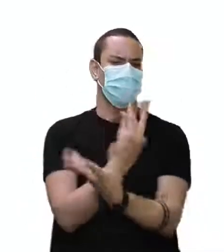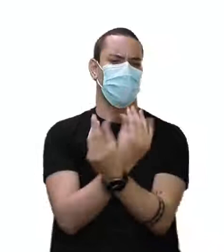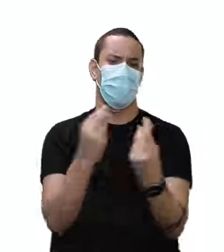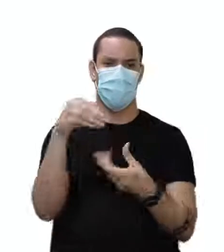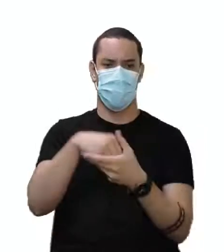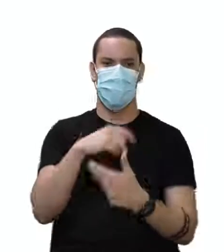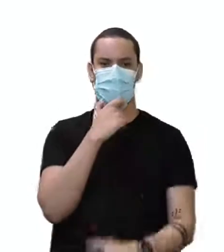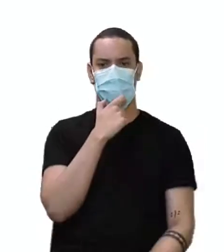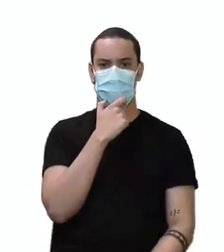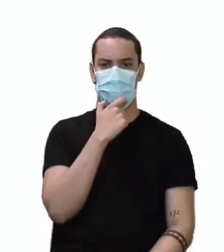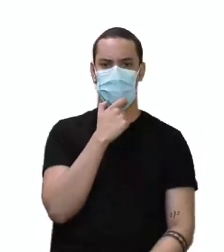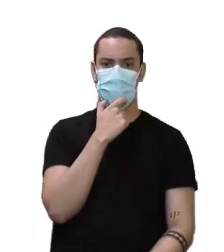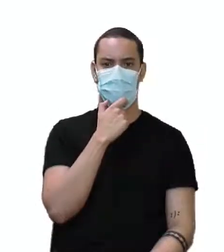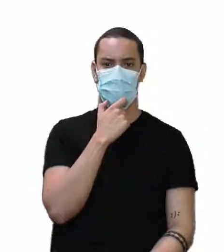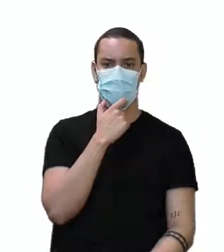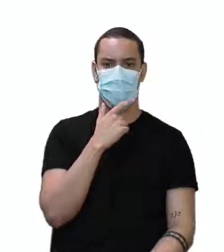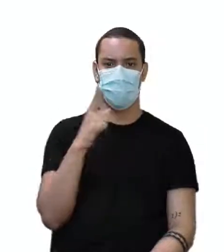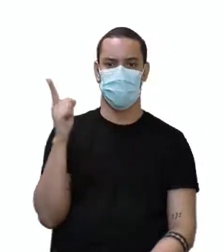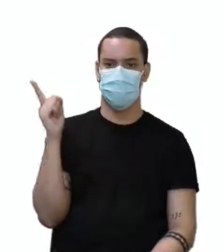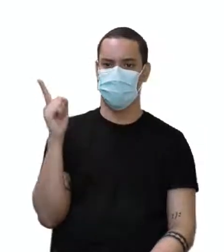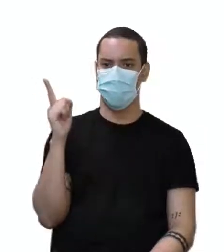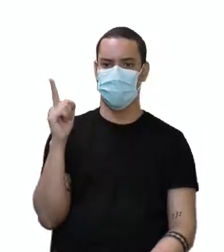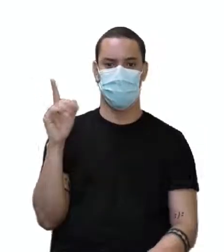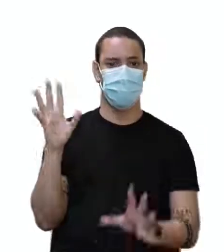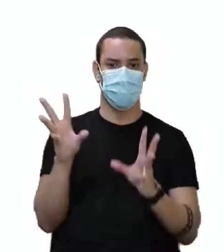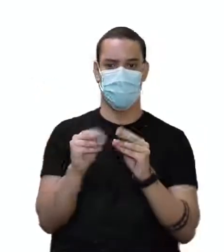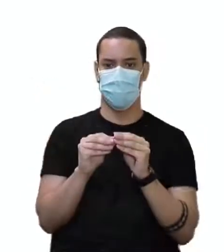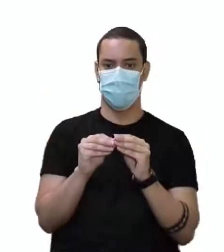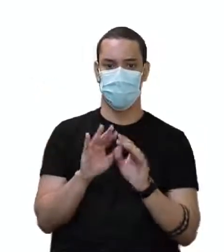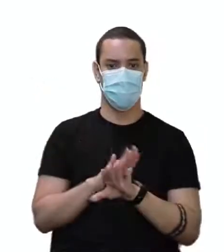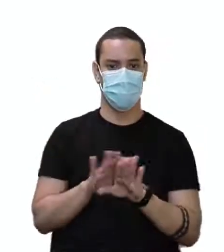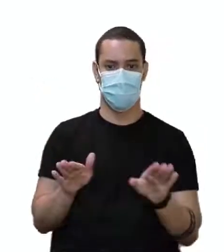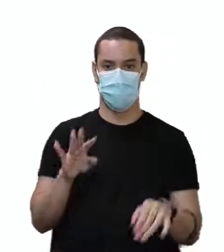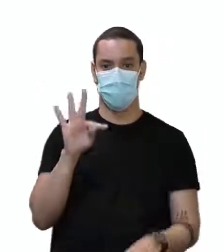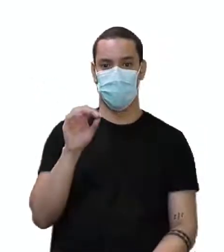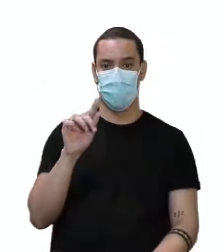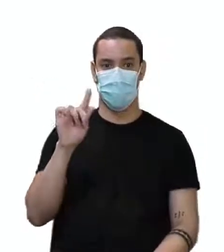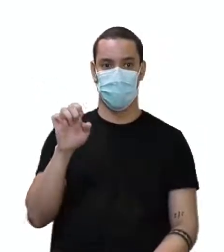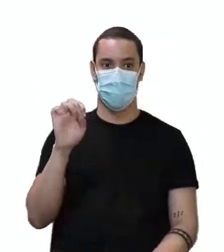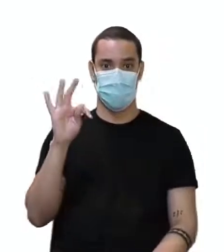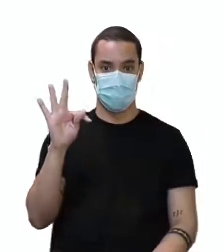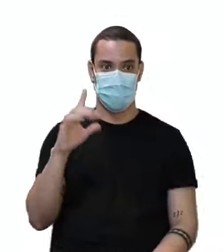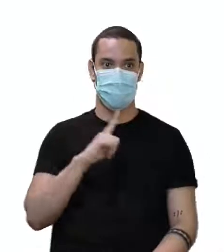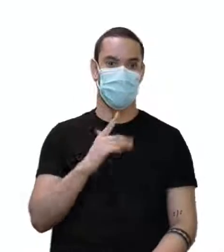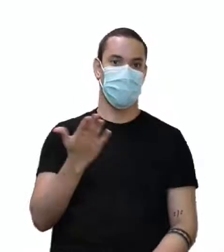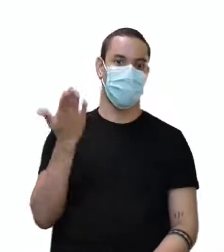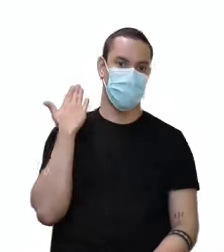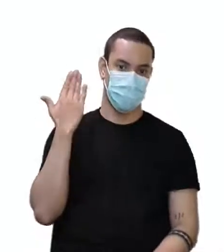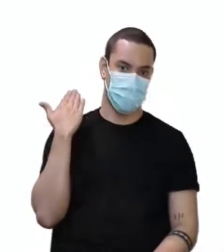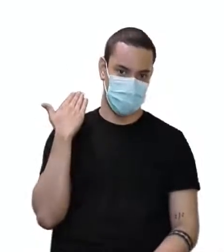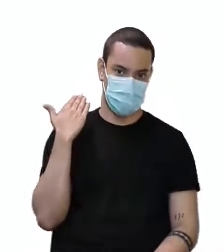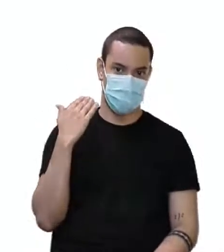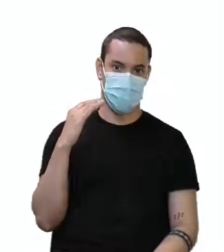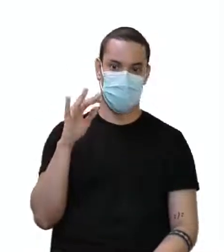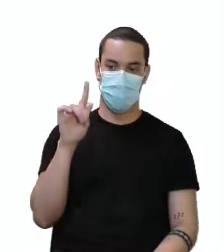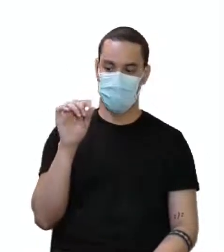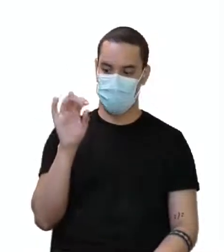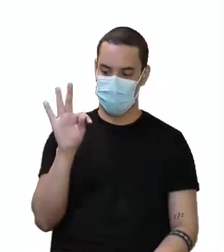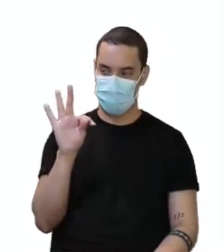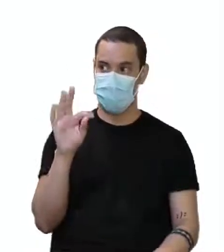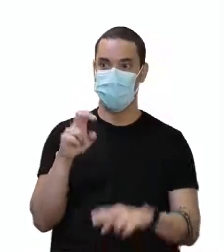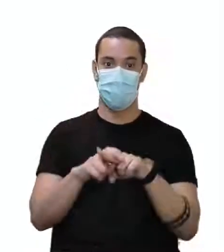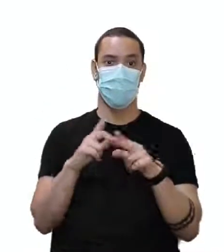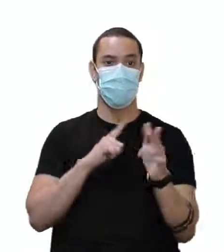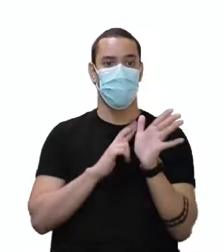usados. Esse verbo é bem pequenininho aqui, Ele é bem minúsculuzinho. monossilábico, tipo get, que tem um passado de got. Então,